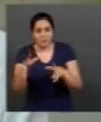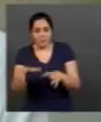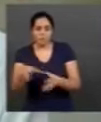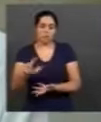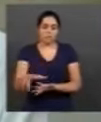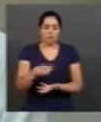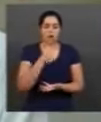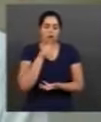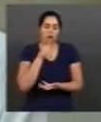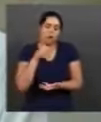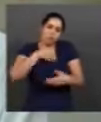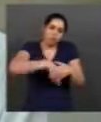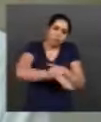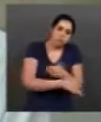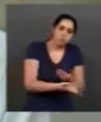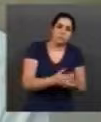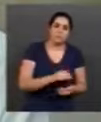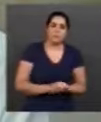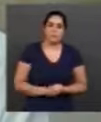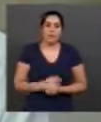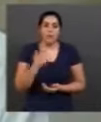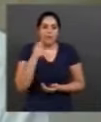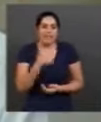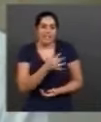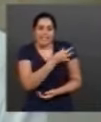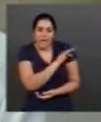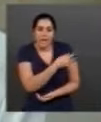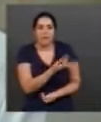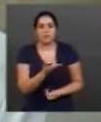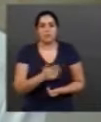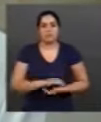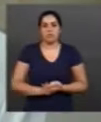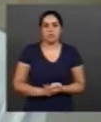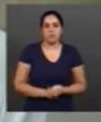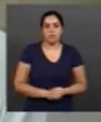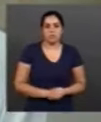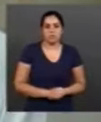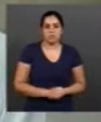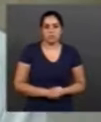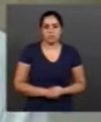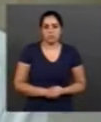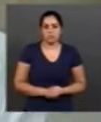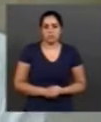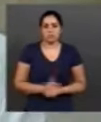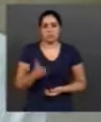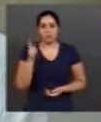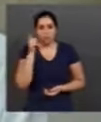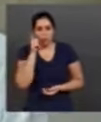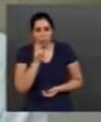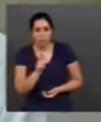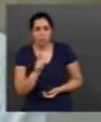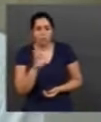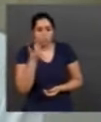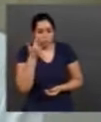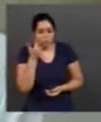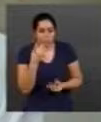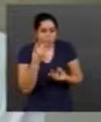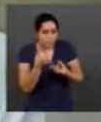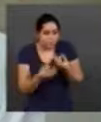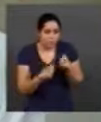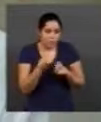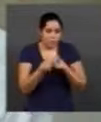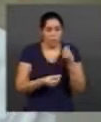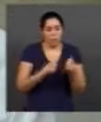metodologias e técnicas que sejam mais capazes de cuidar do assunto, tratar bem a água,